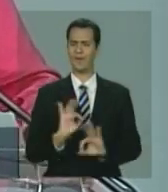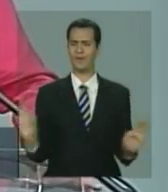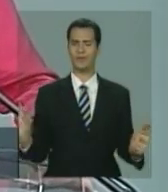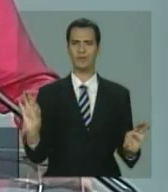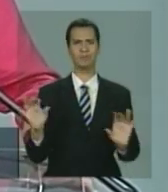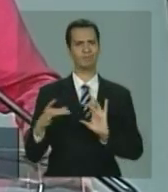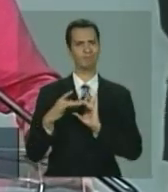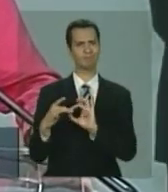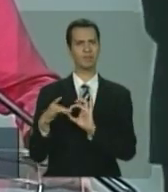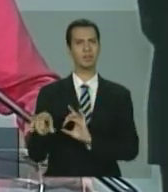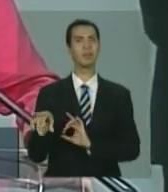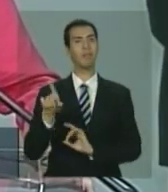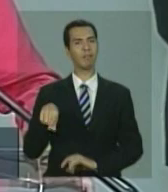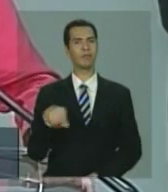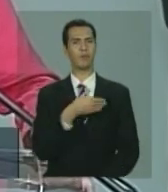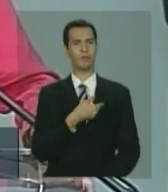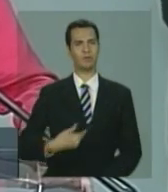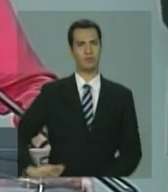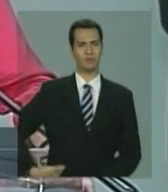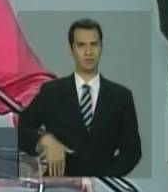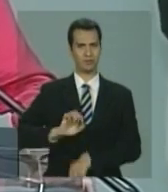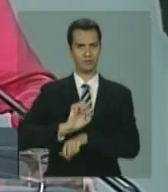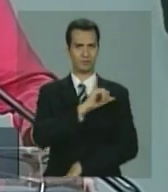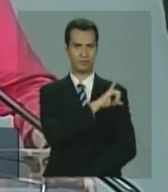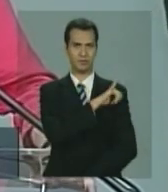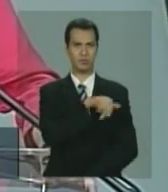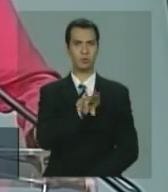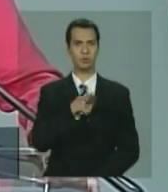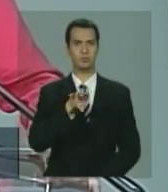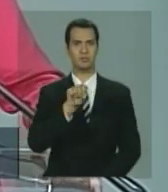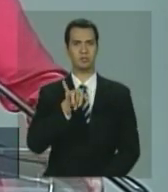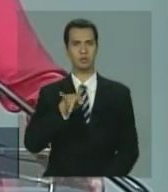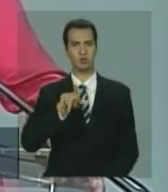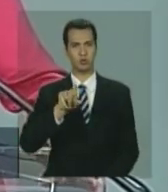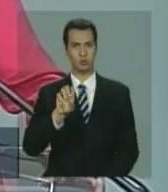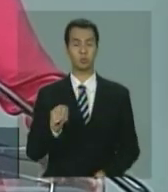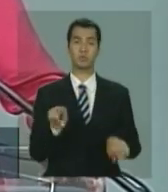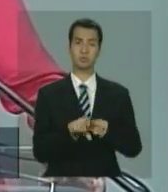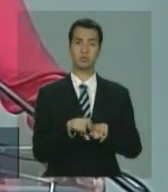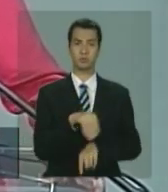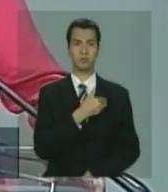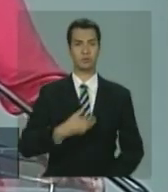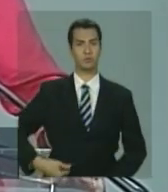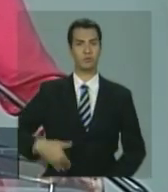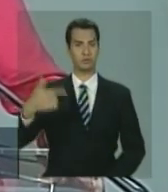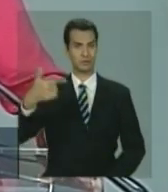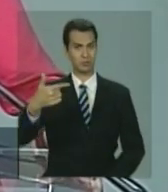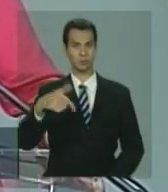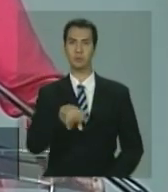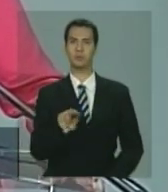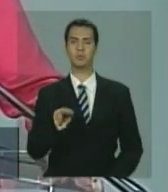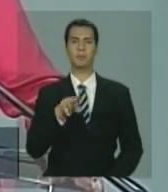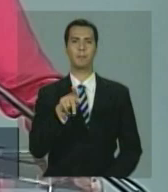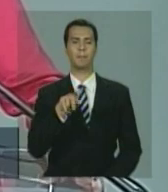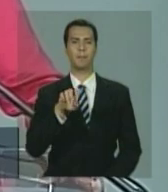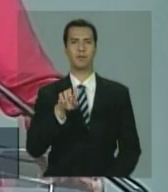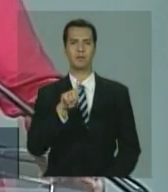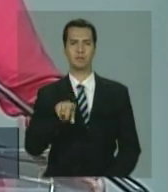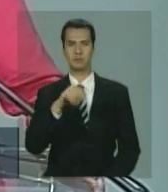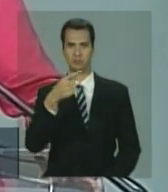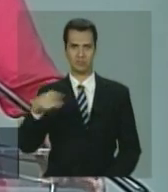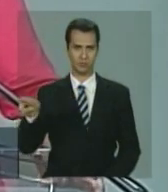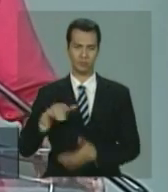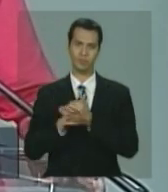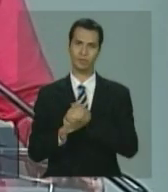que é o governador Sérgio Cabral, e seu vice-governador, o nosso querido